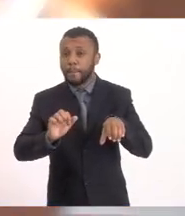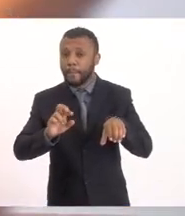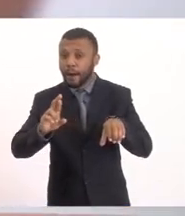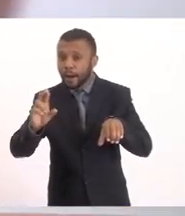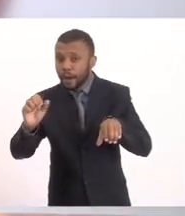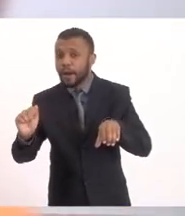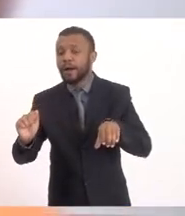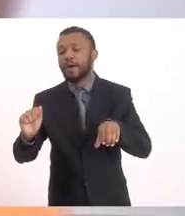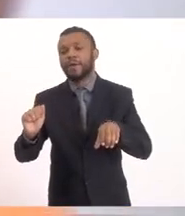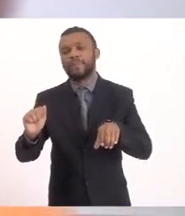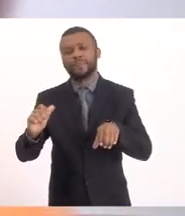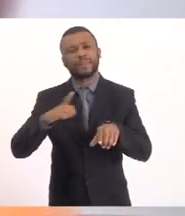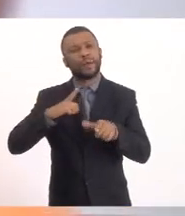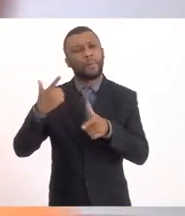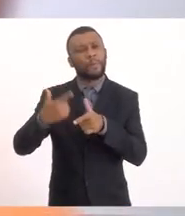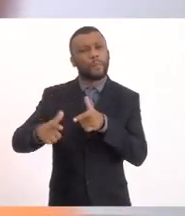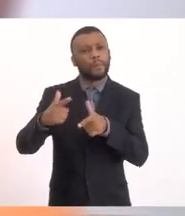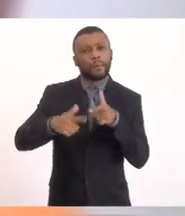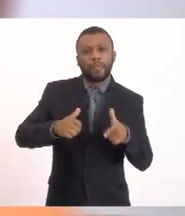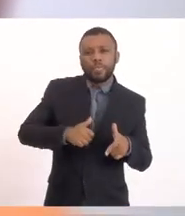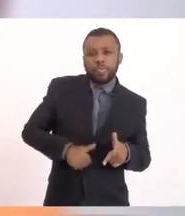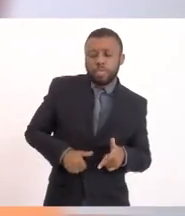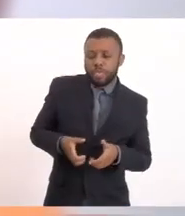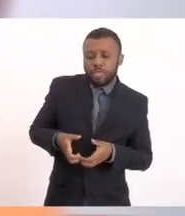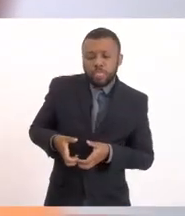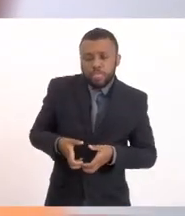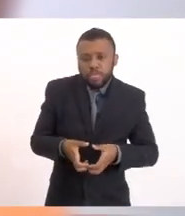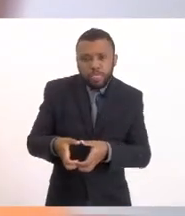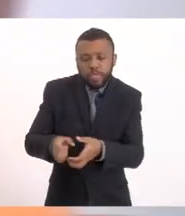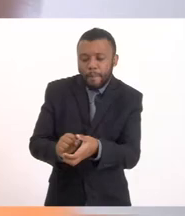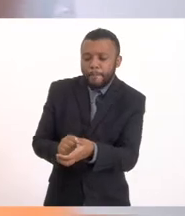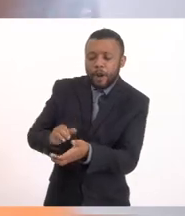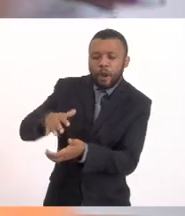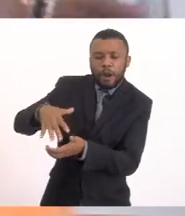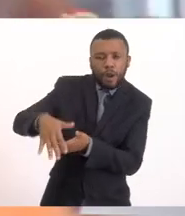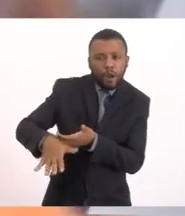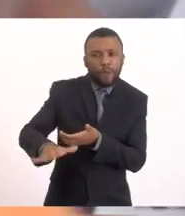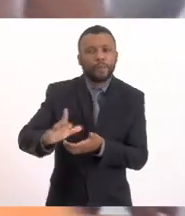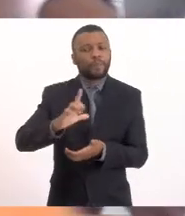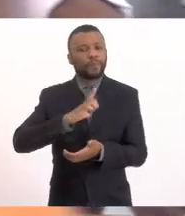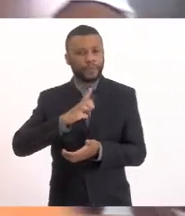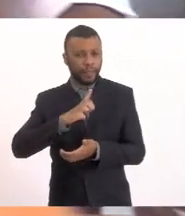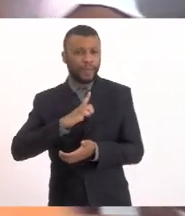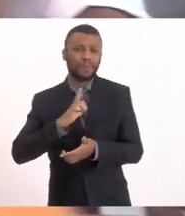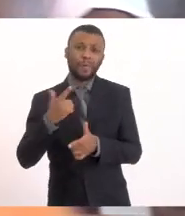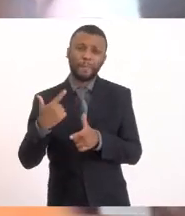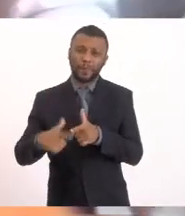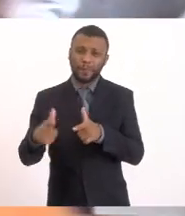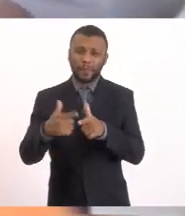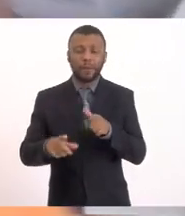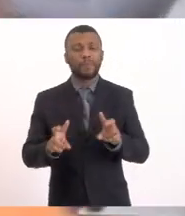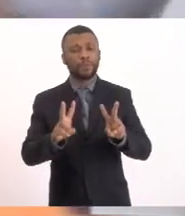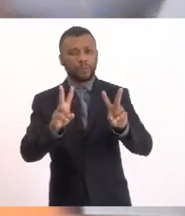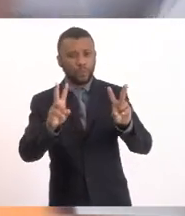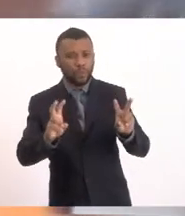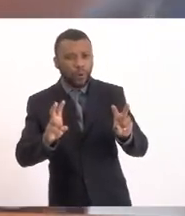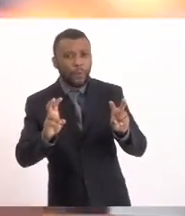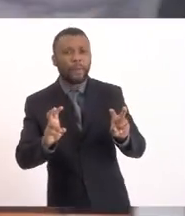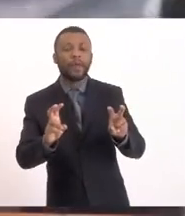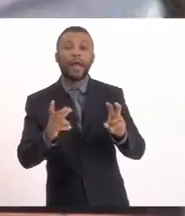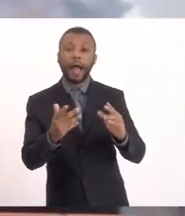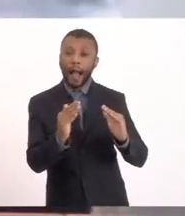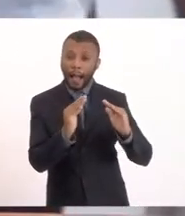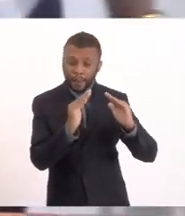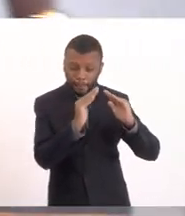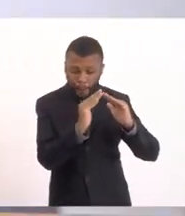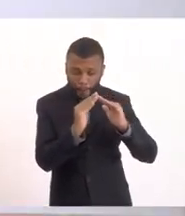despejo de esgoto em natura, que a sabe que tem também problemas com a questão das moradias em